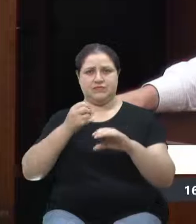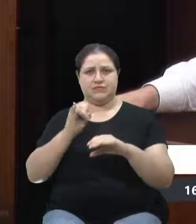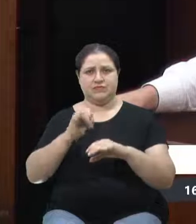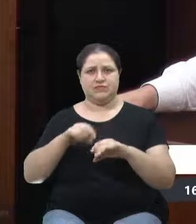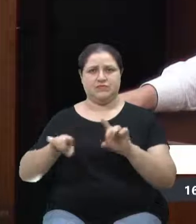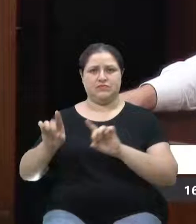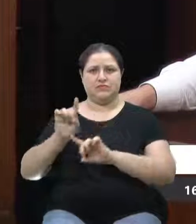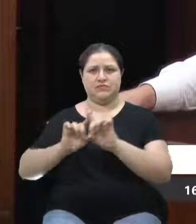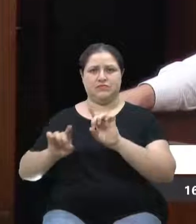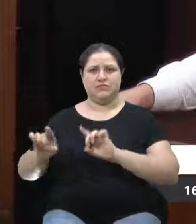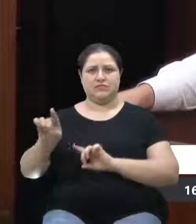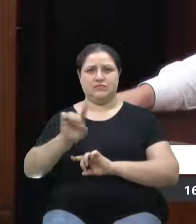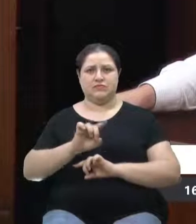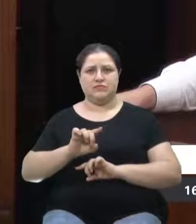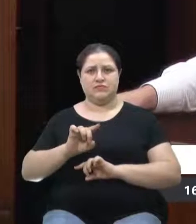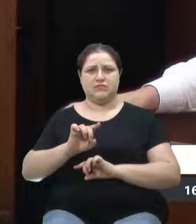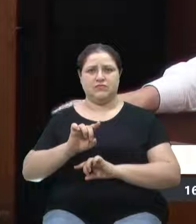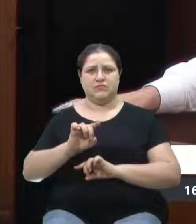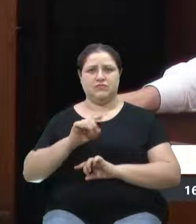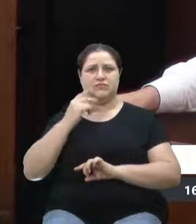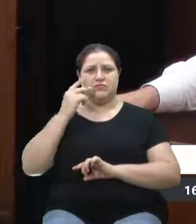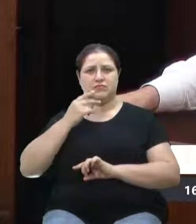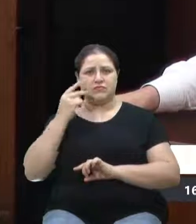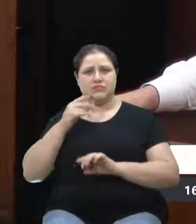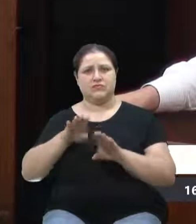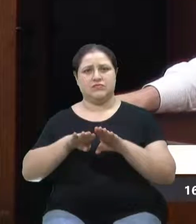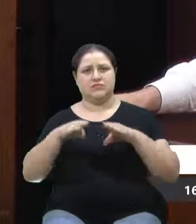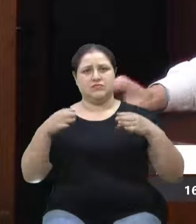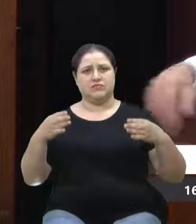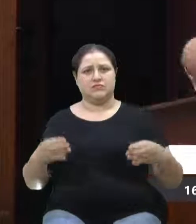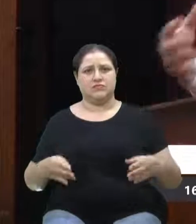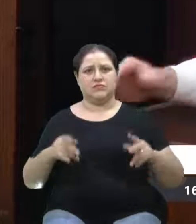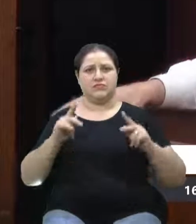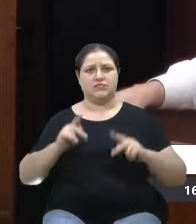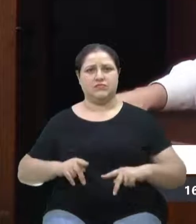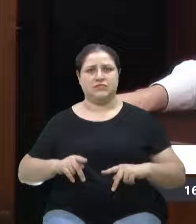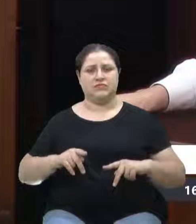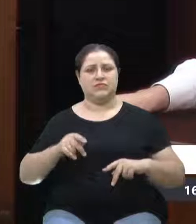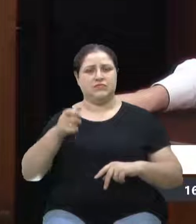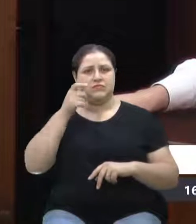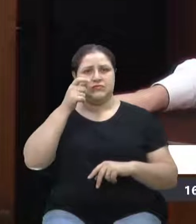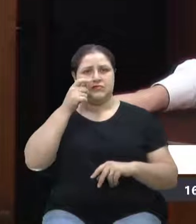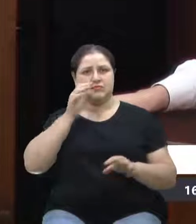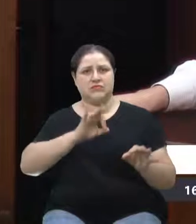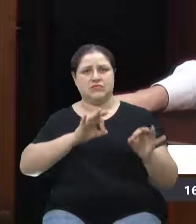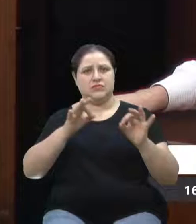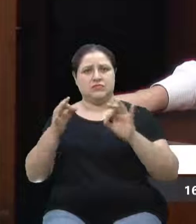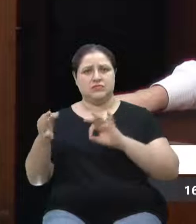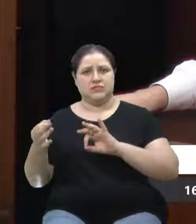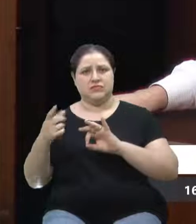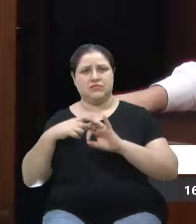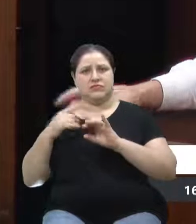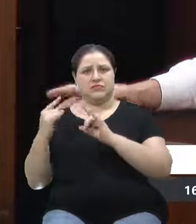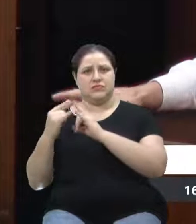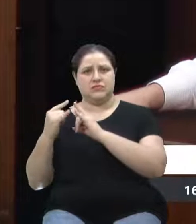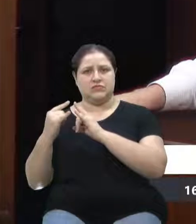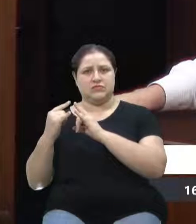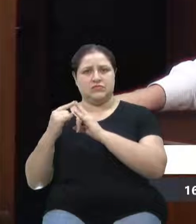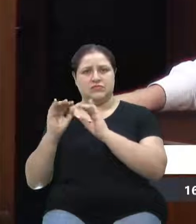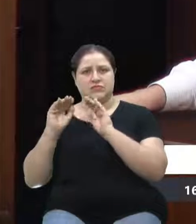nobres colegas, a mesa diretora, o pessoal que está nos assistindo, tiver alguma entidade voltada à questão da educação,